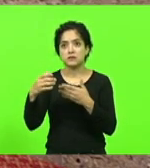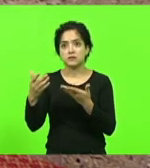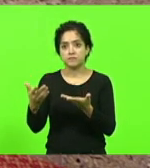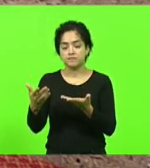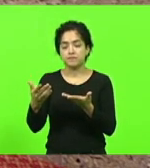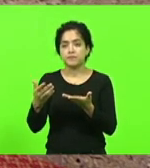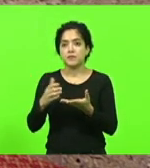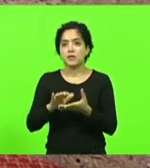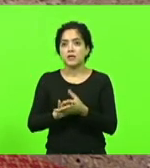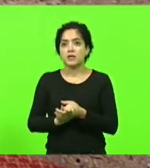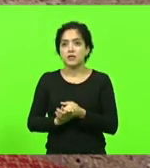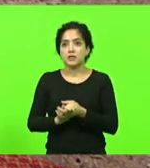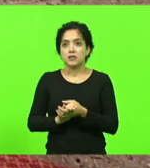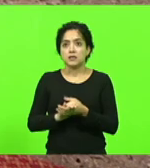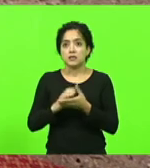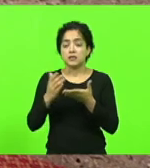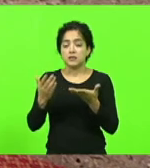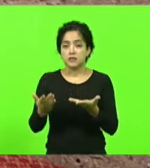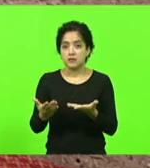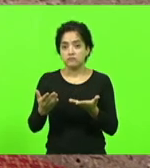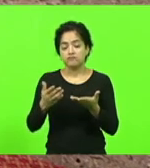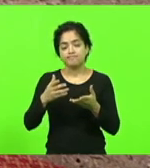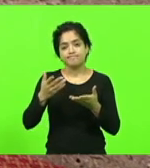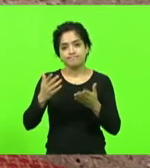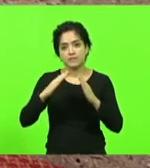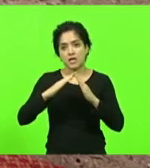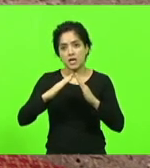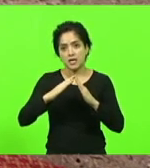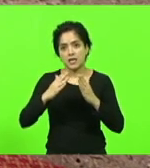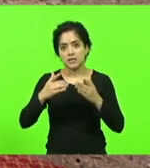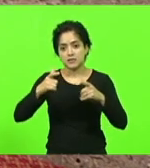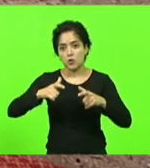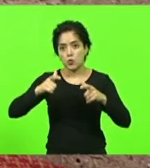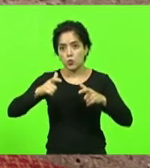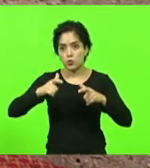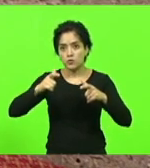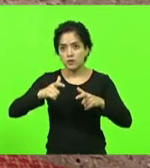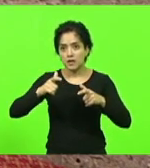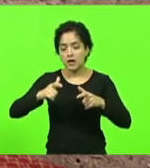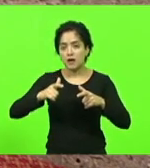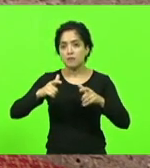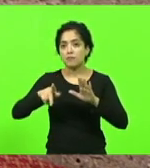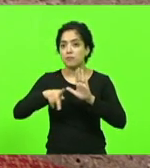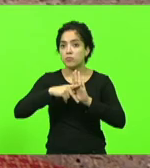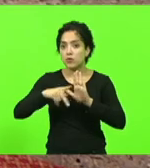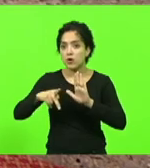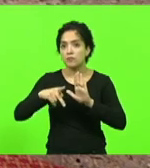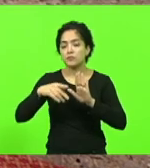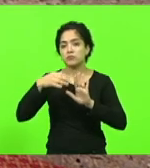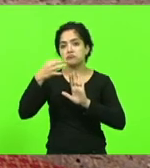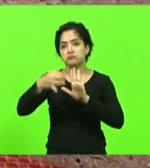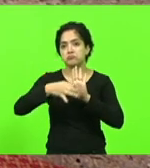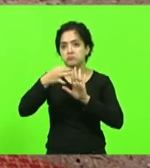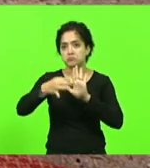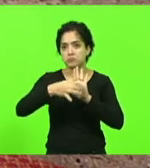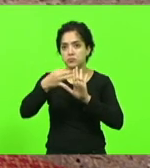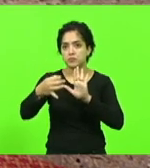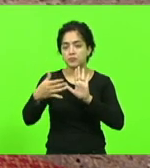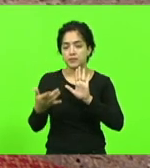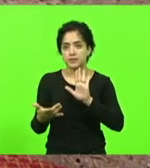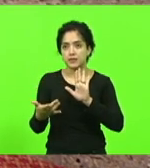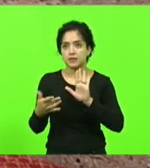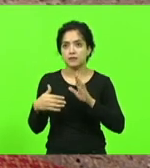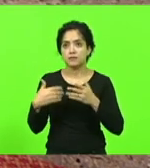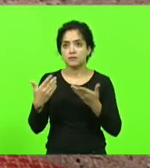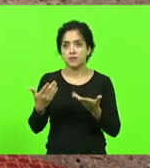moção e acho que esse parlamento é a casa para isso, para que cada um possa se posicionar com respeito à opinião dos outros, mas